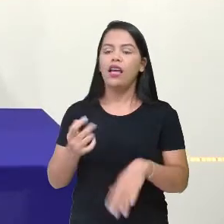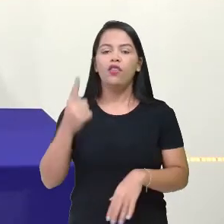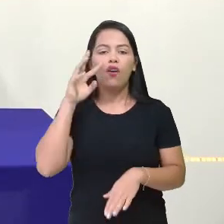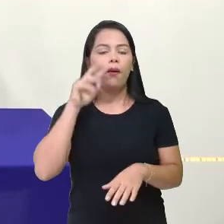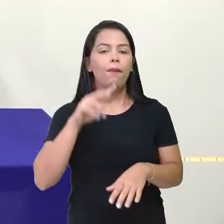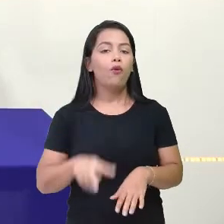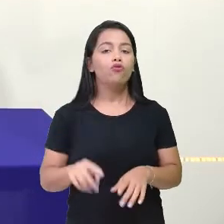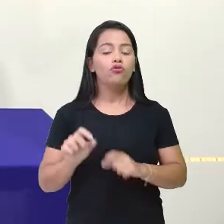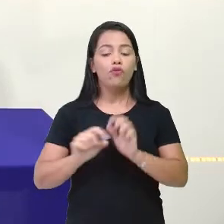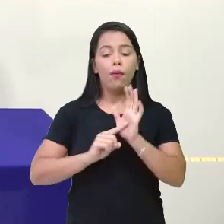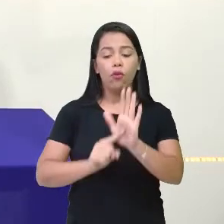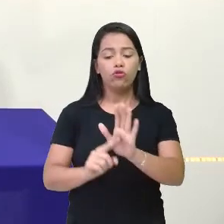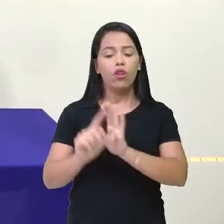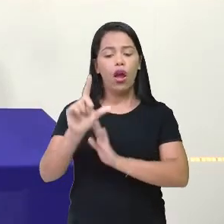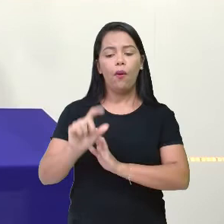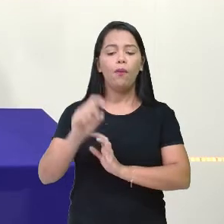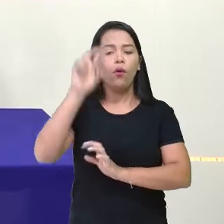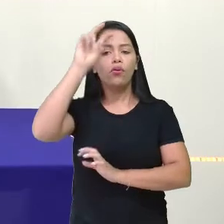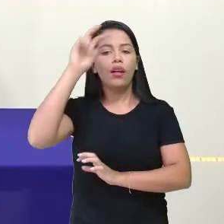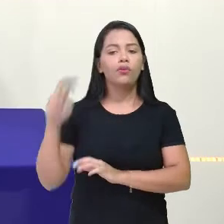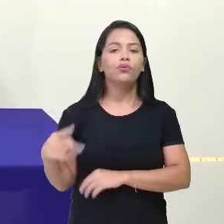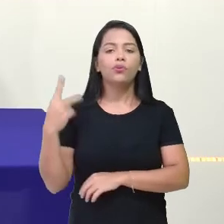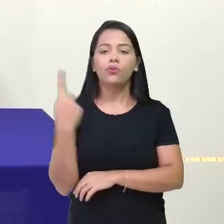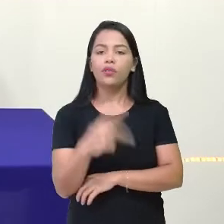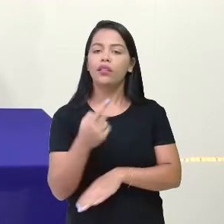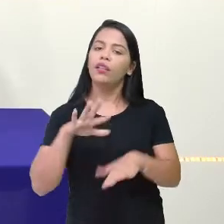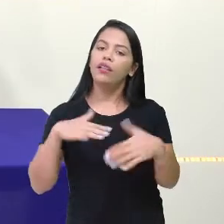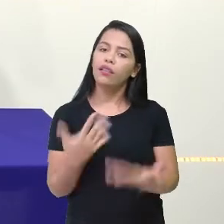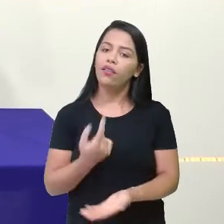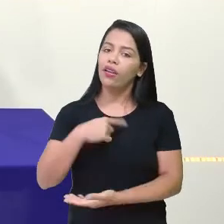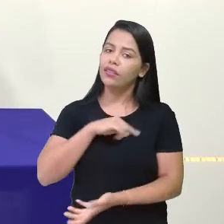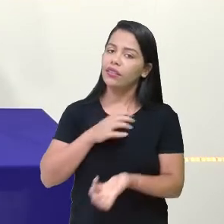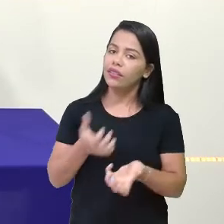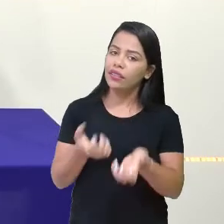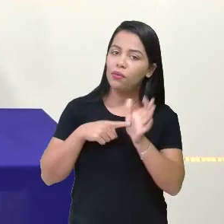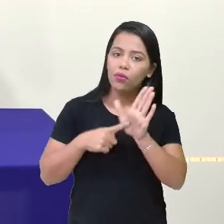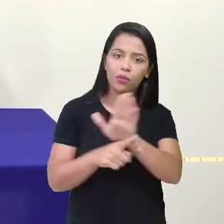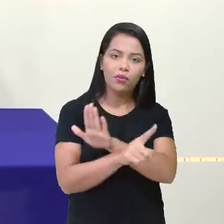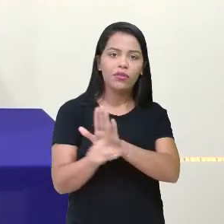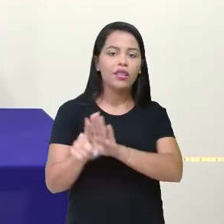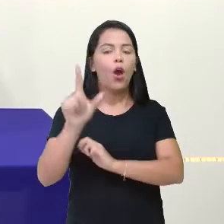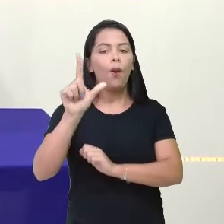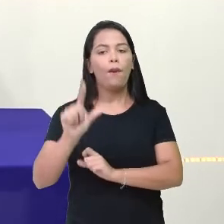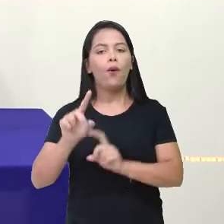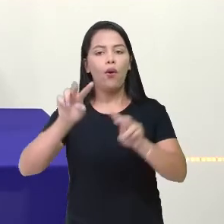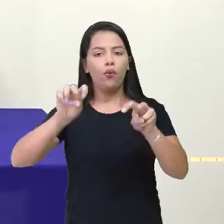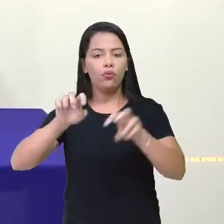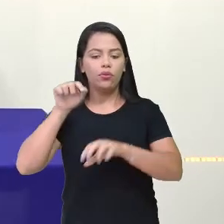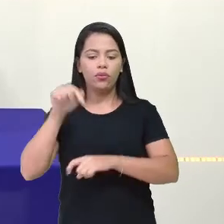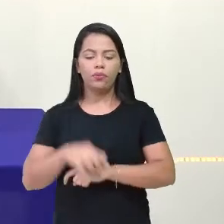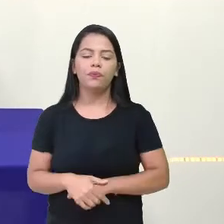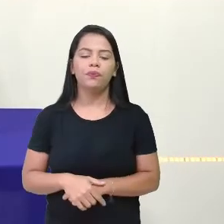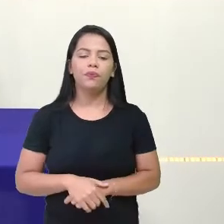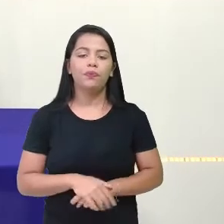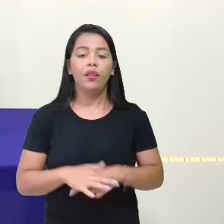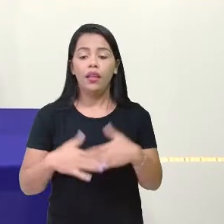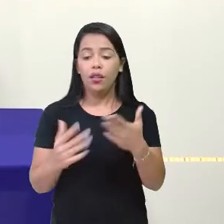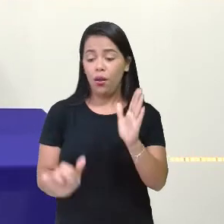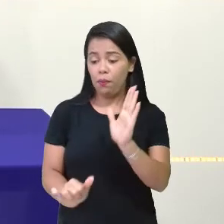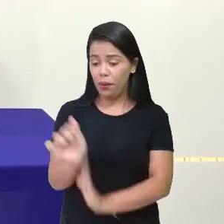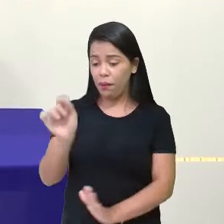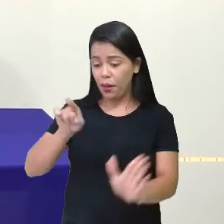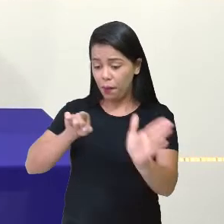deles. Então, achamos justo mostrar um pouquinho sobre o Catar, essa cultura aí. E a primeira pergunta,